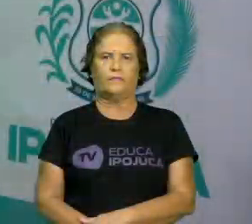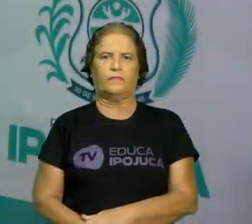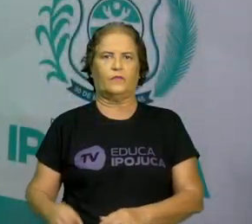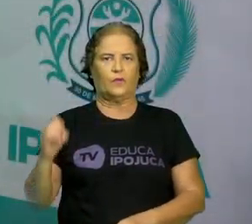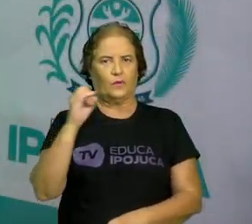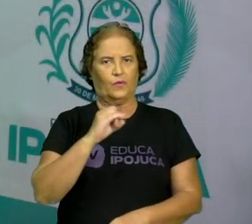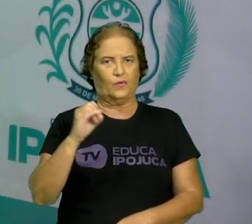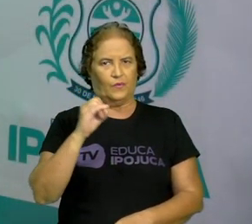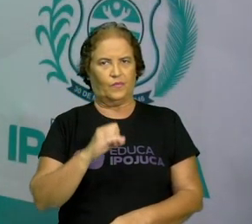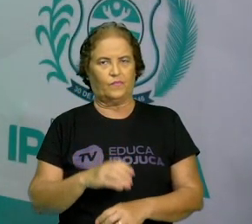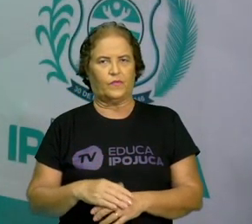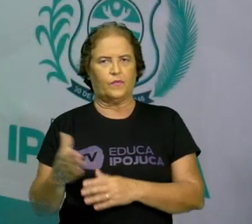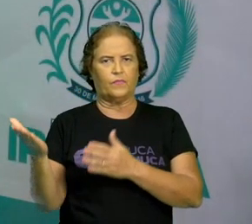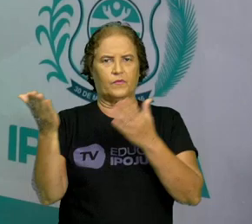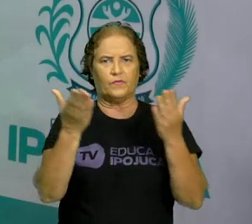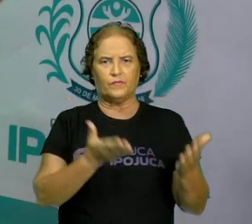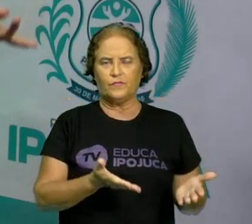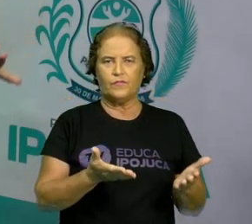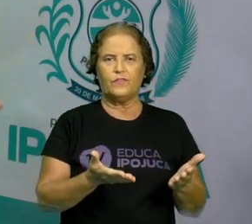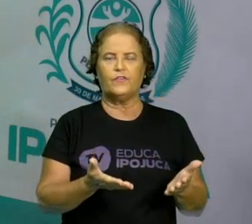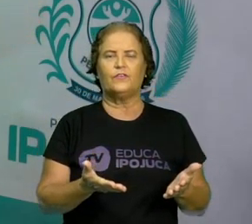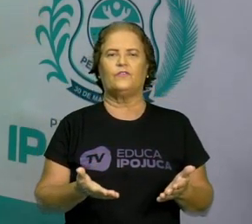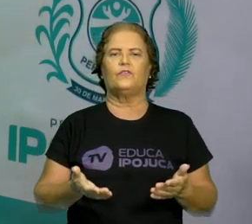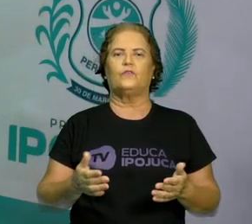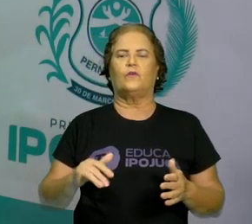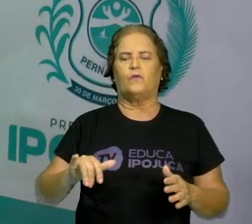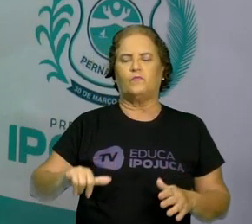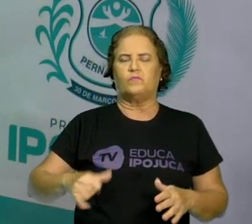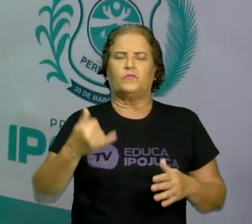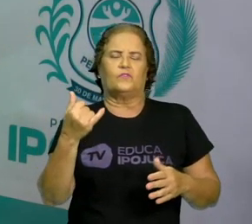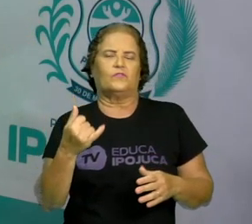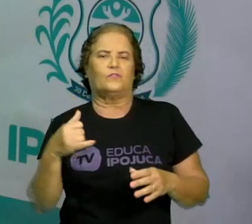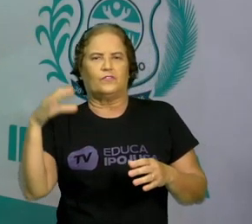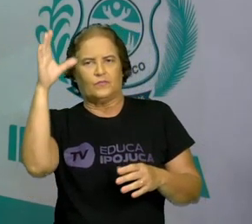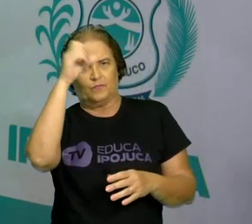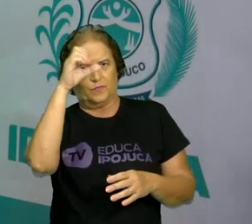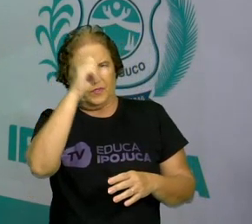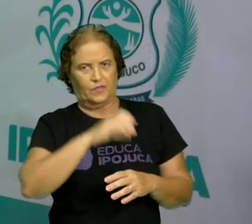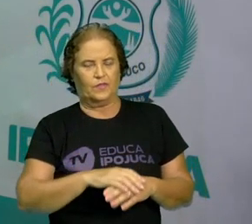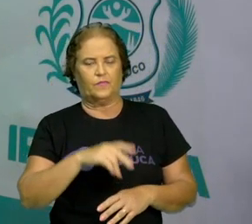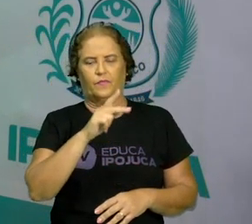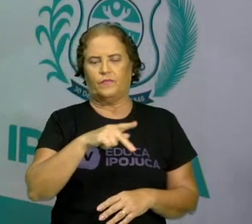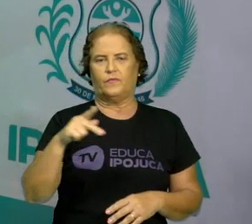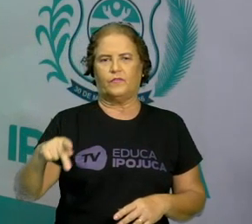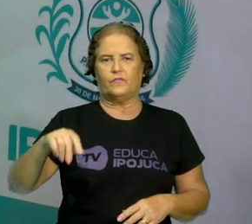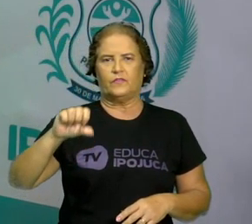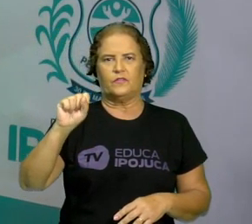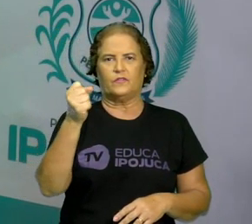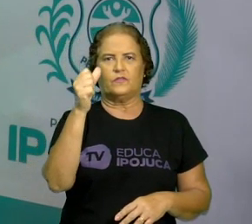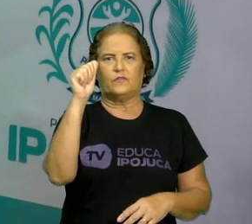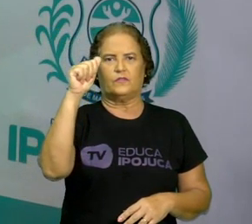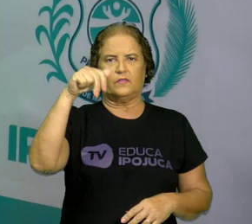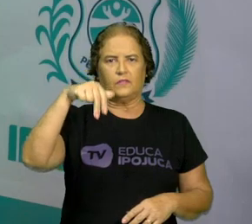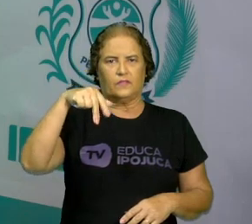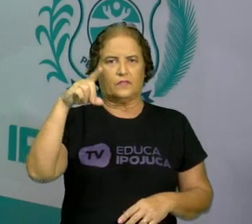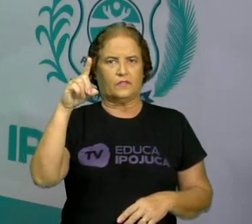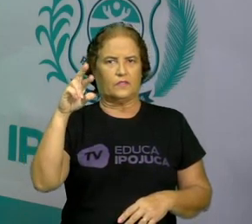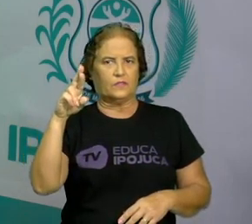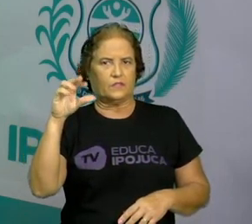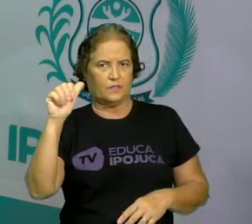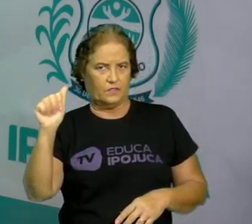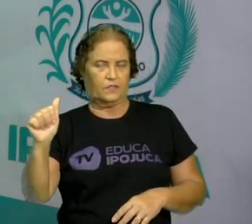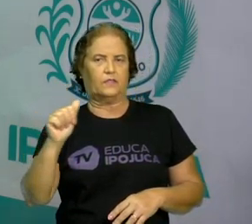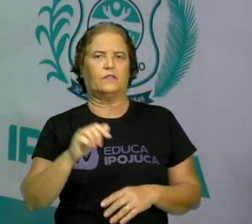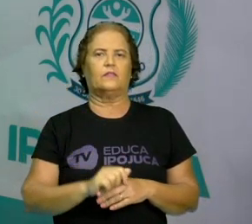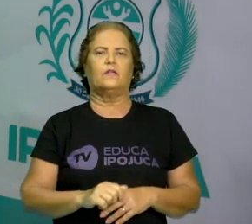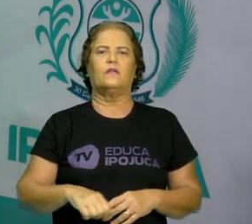Olá, sejam bem-vindos a mais uma incrível oportunidade de aprendizagem. Eu sou a professora Sandra Lopes e estou com vocês